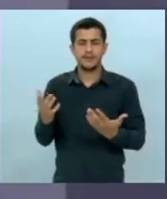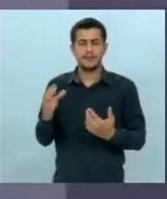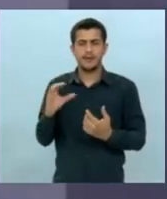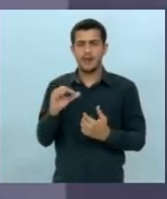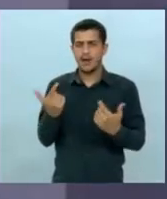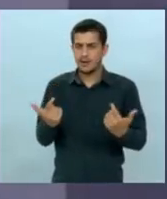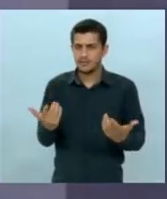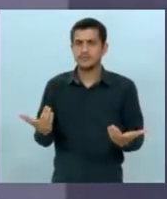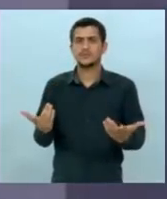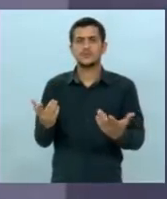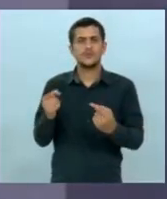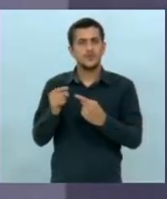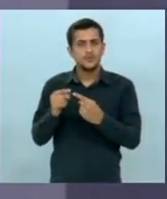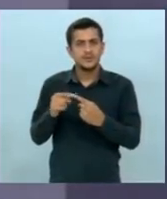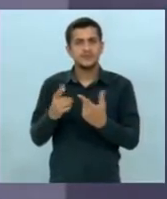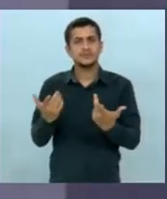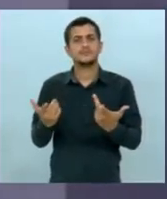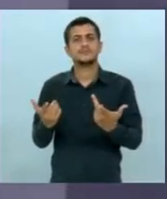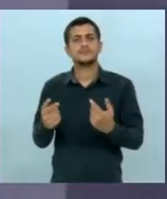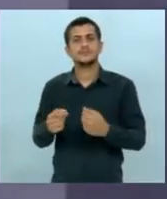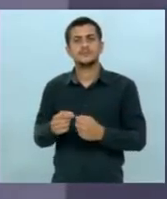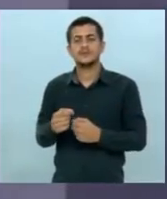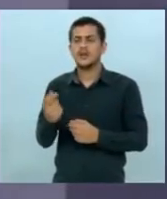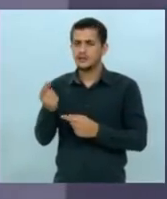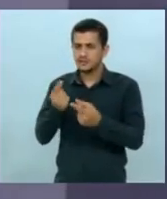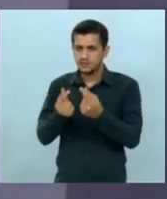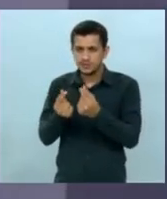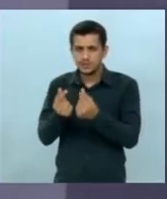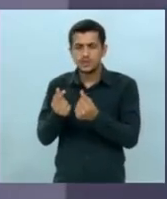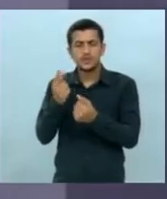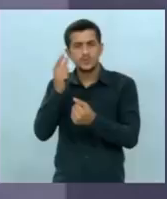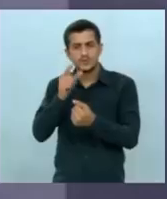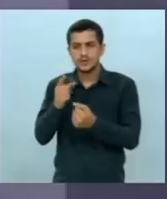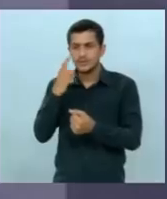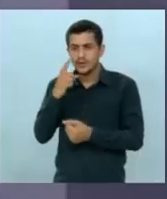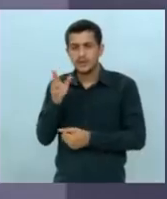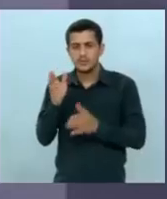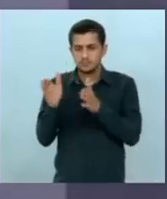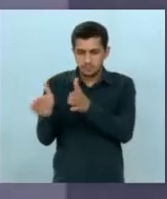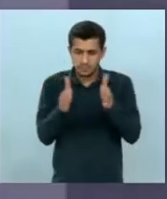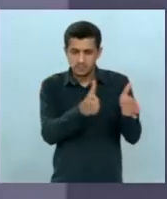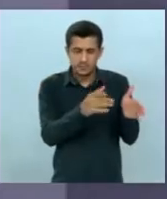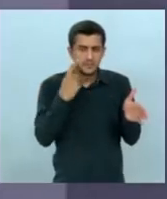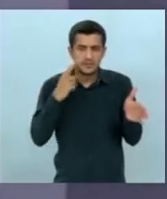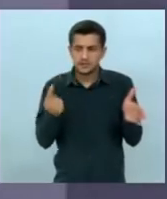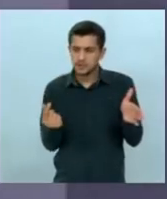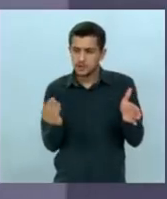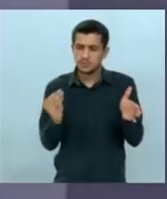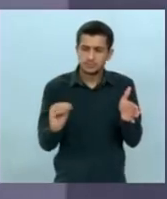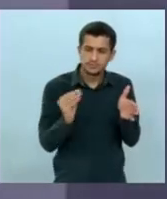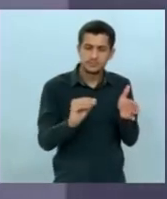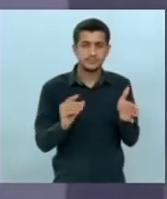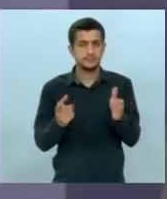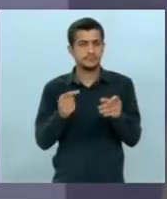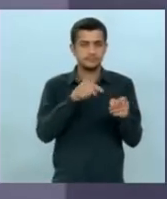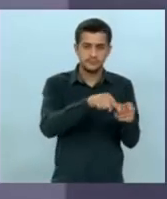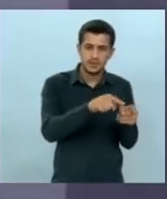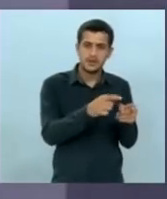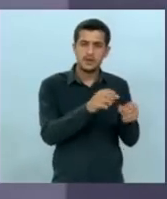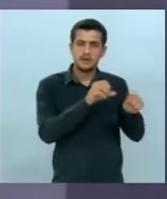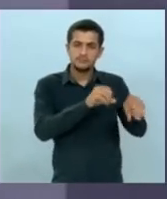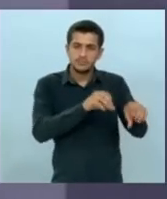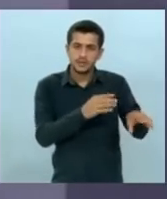O próprio orçamento traz essas diretrizes, onde se vai aplicar. Claro que você tem que aplicar na educação. É